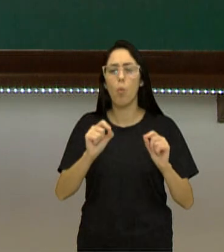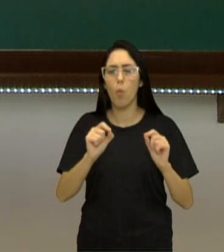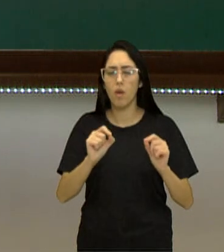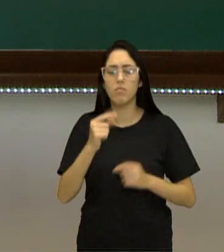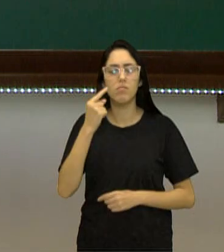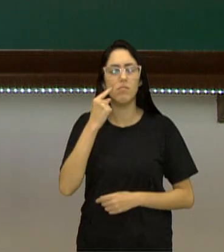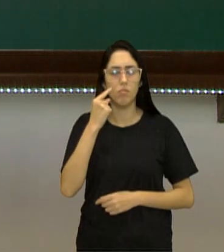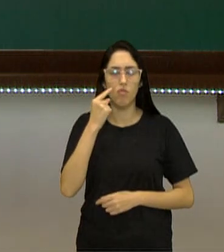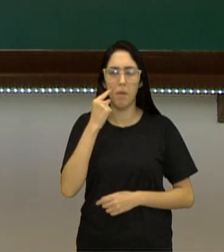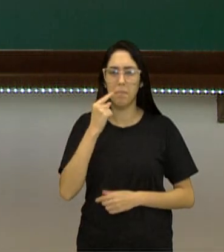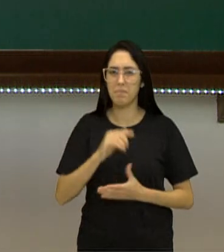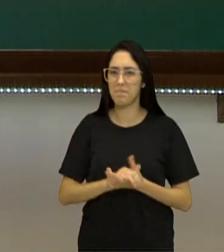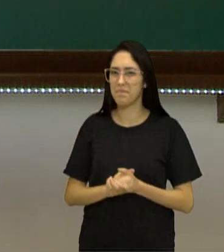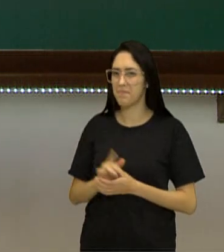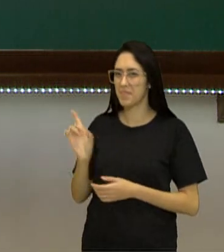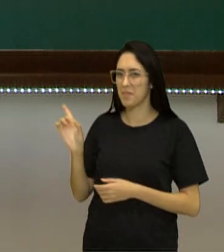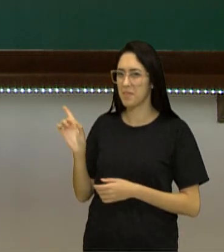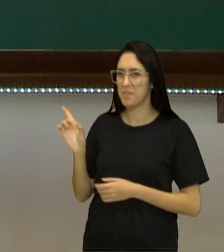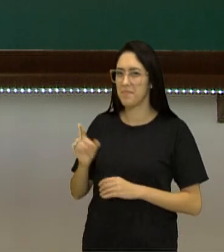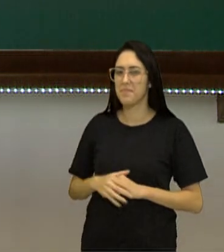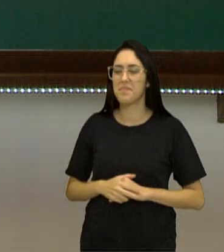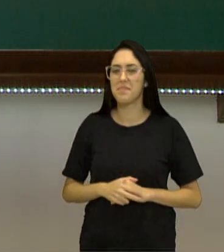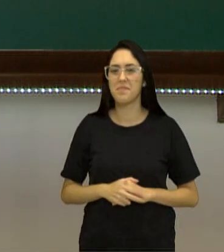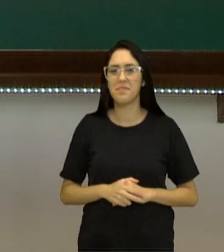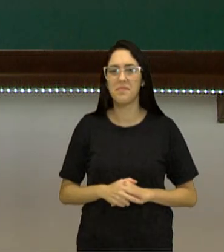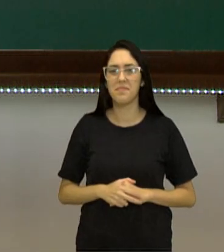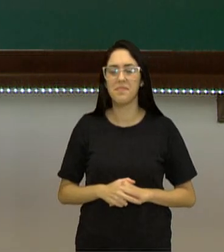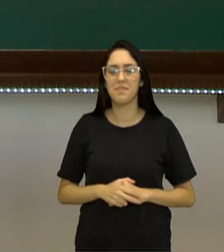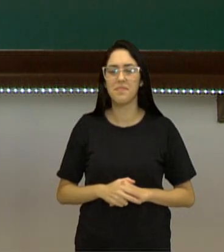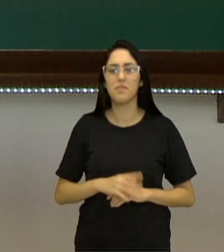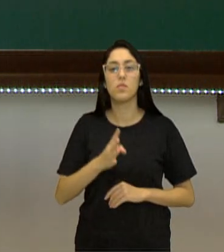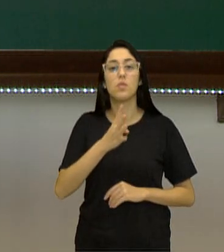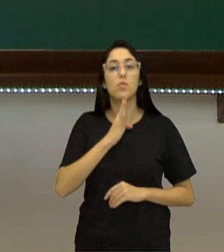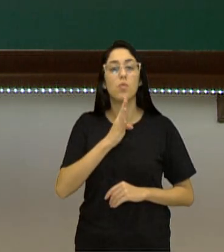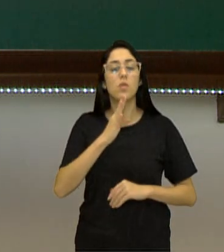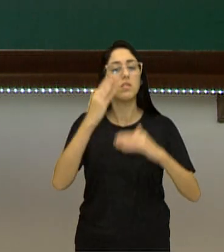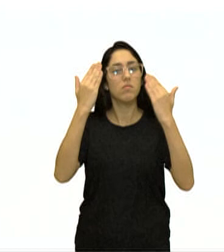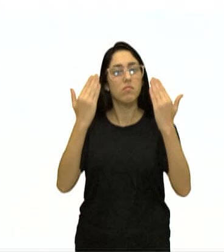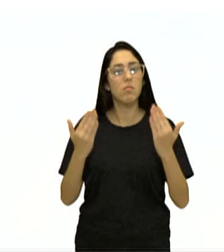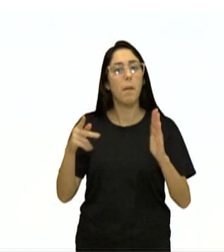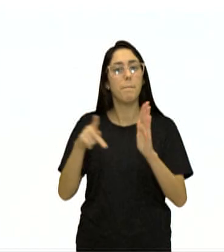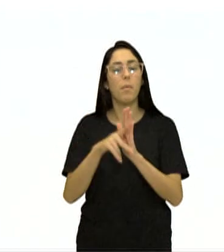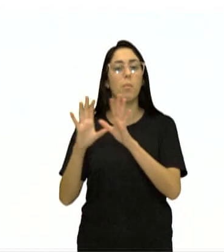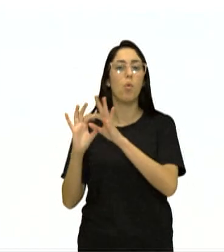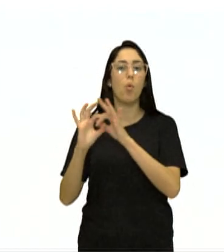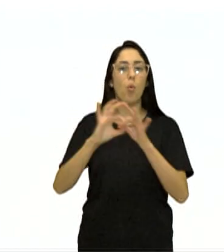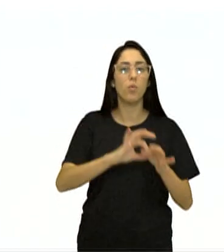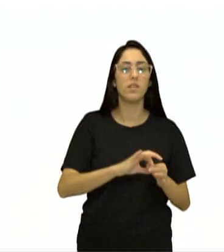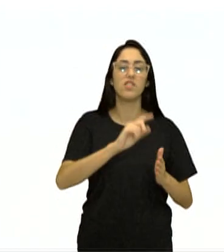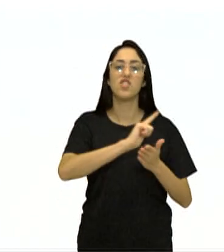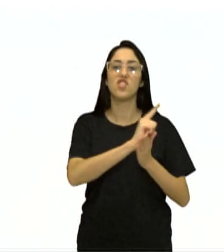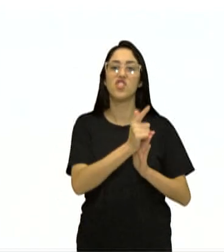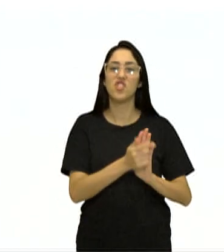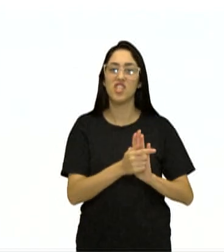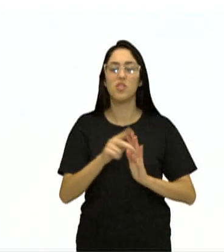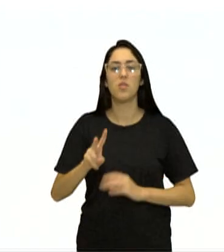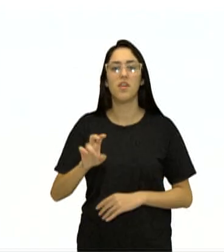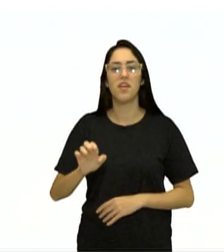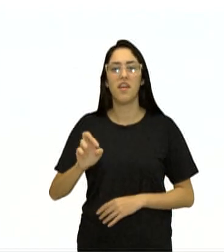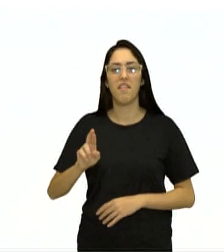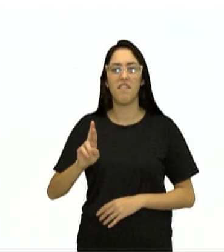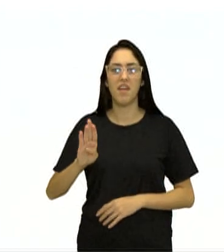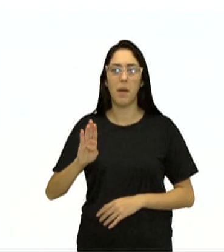nossos objetivos? Está lá! Analisar a relação entre os contextos de produção do gênero verbete.